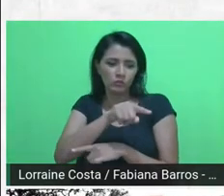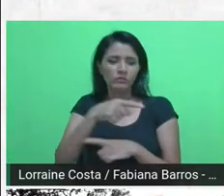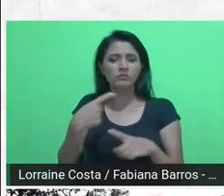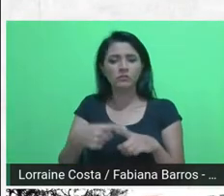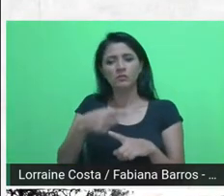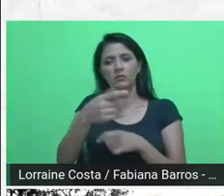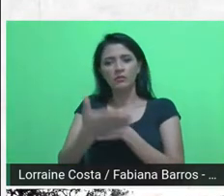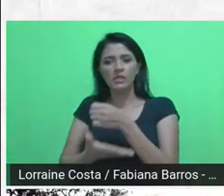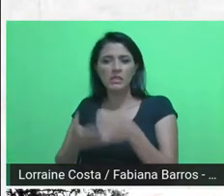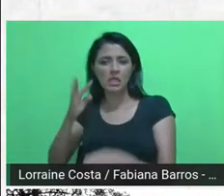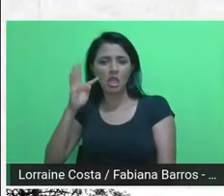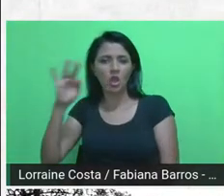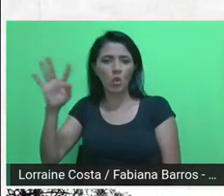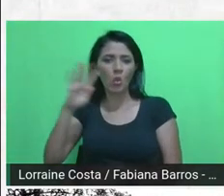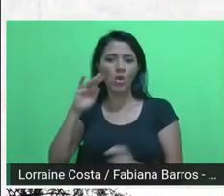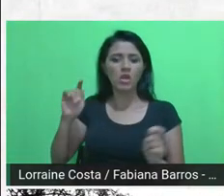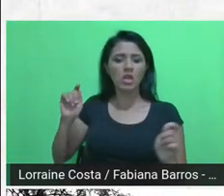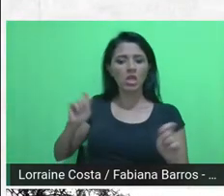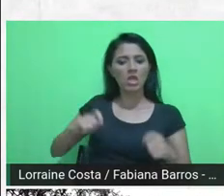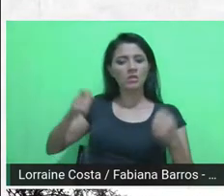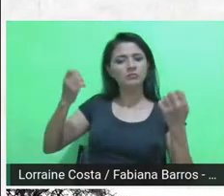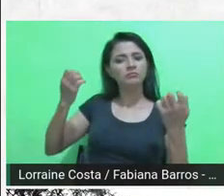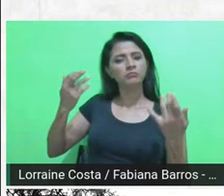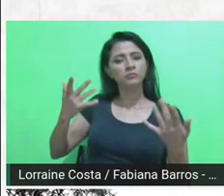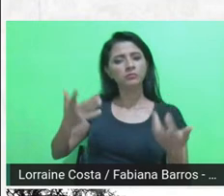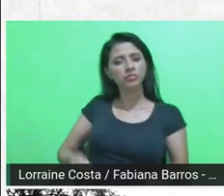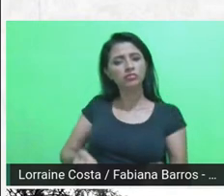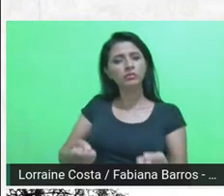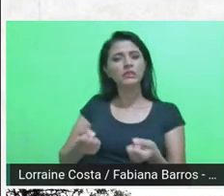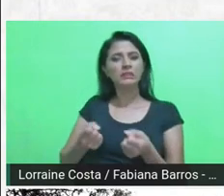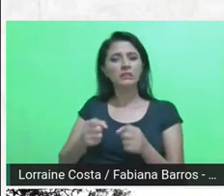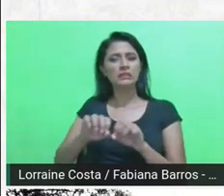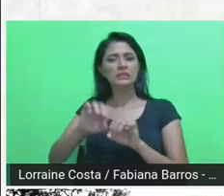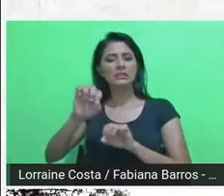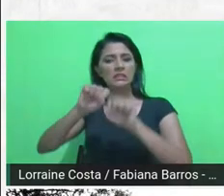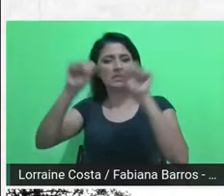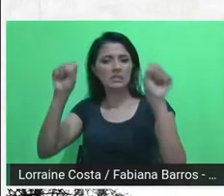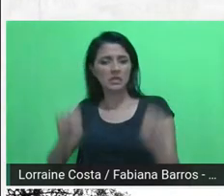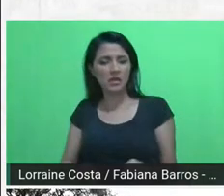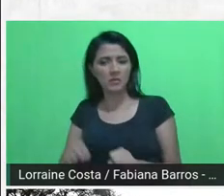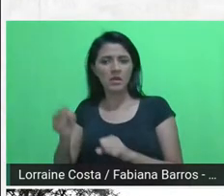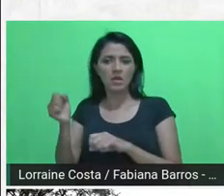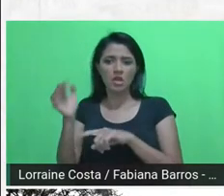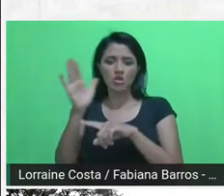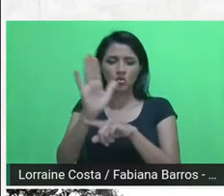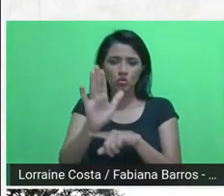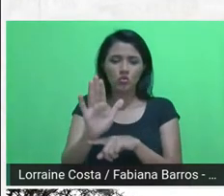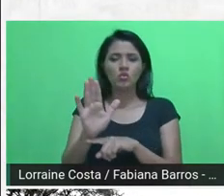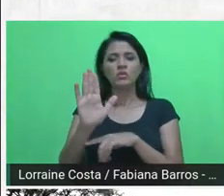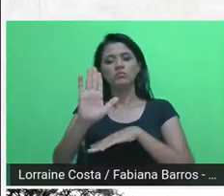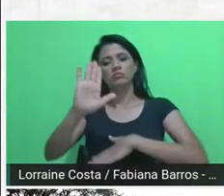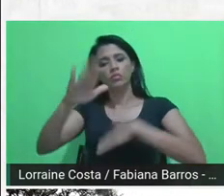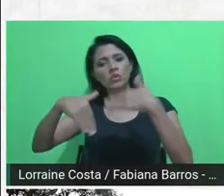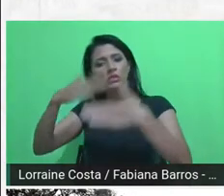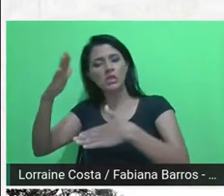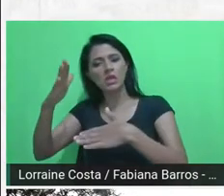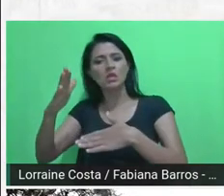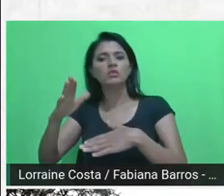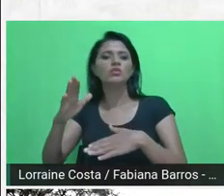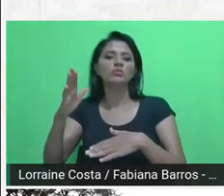complexidade, teorias de sistêmica e ajuda, portanto, um processo de